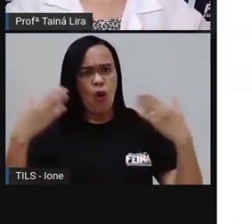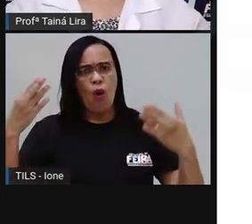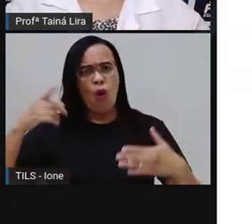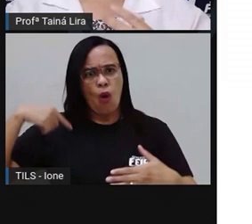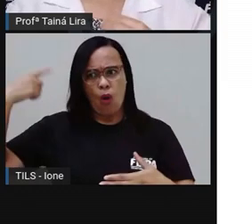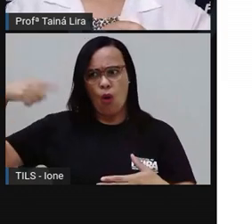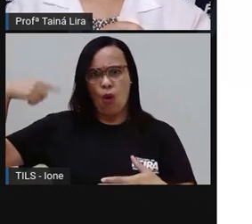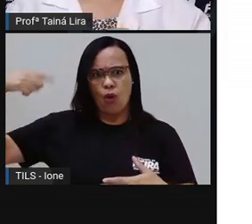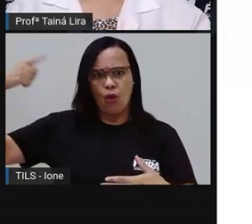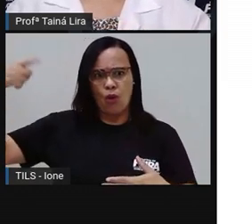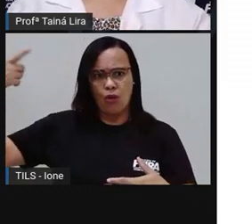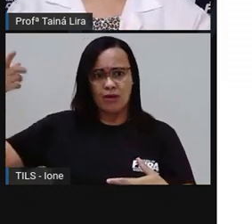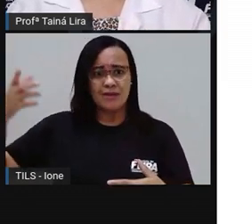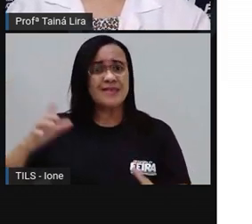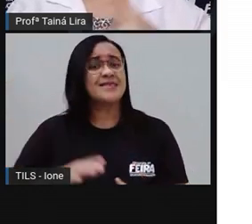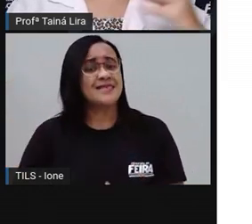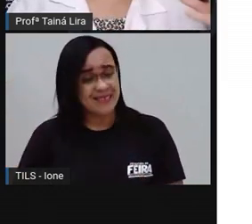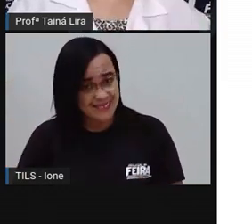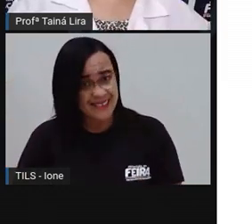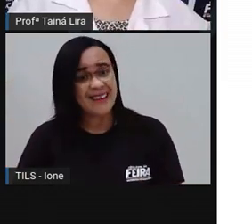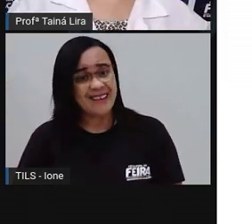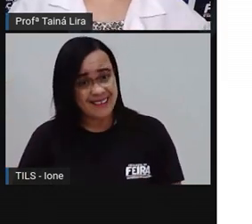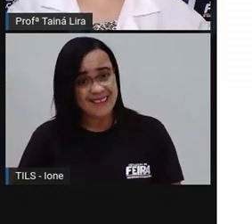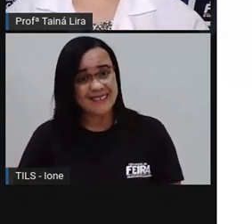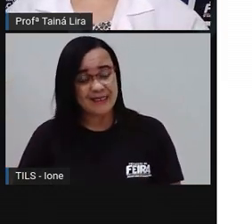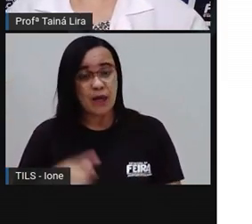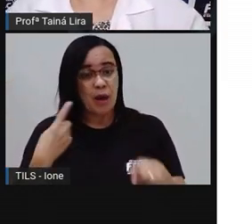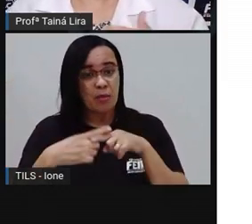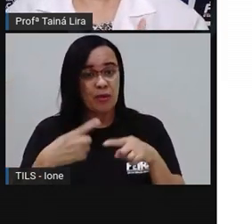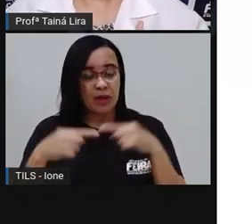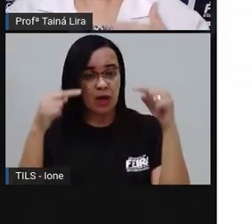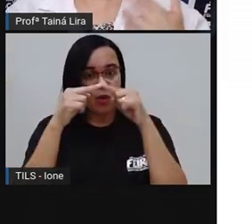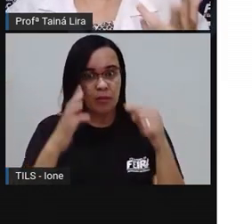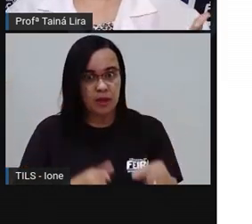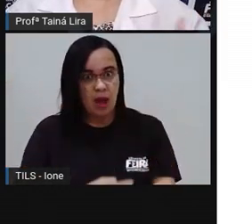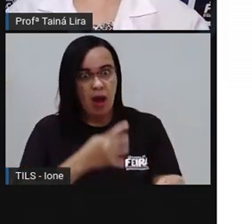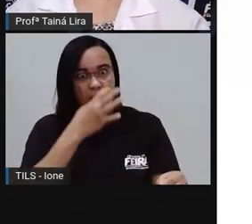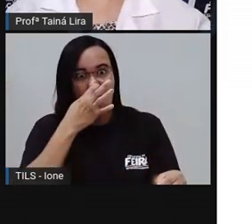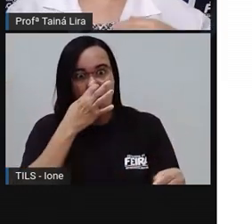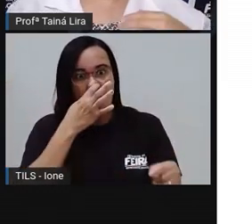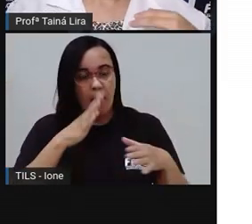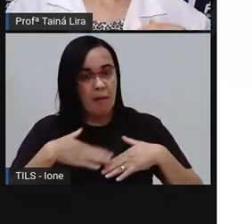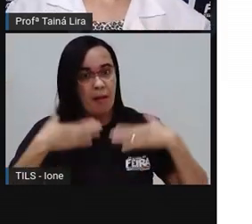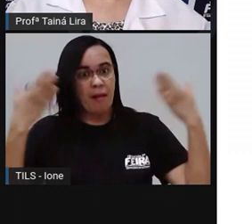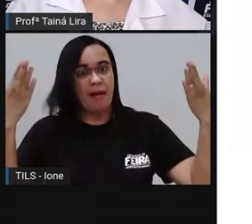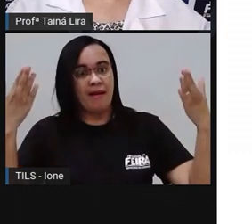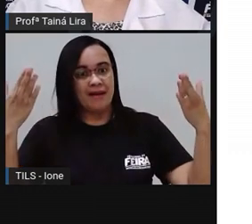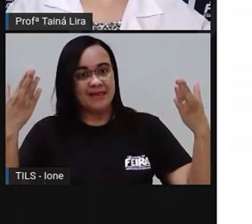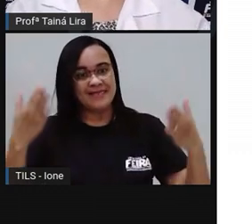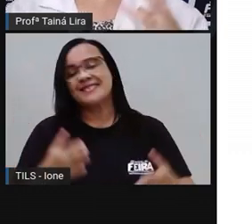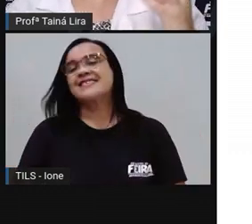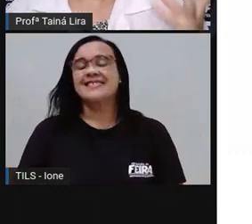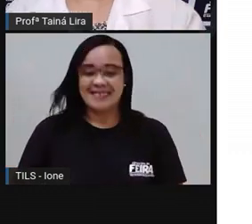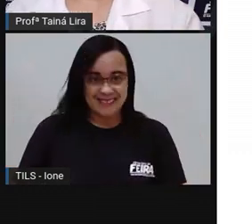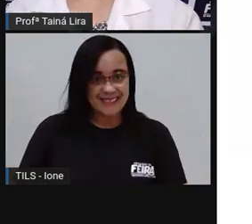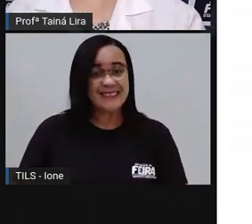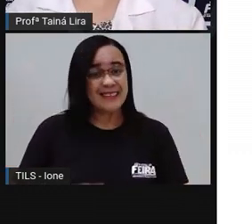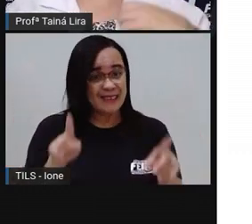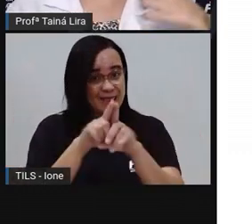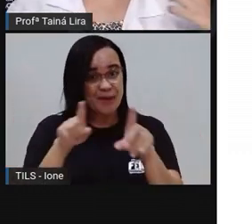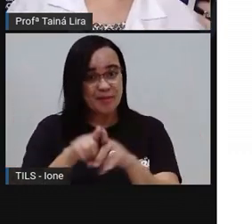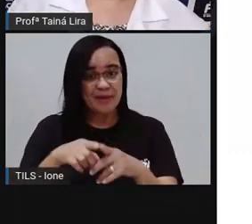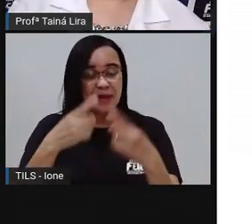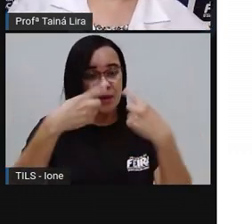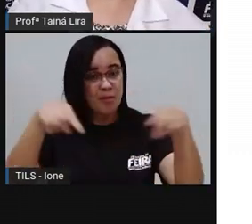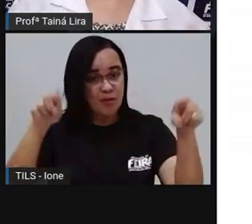Que ele acha que é um absurdo, ou às vezes que é algo também que é muito bom Às vezes quando ele gosta de uma música, um